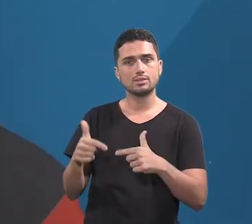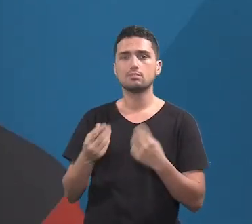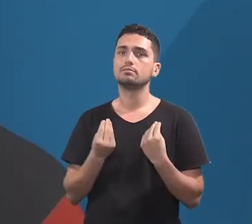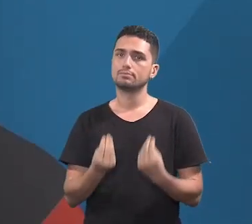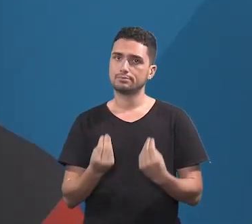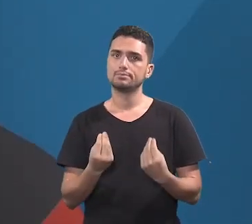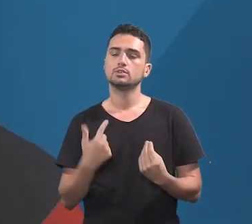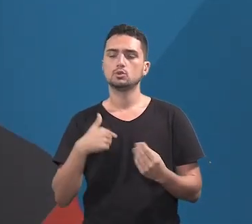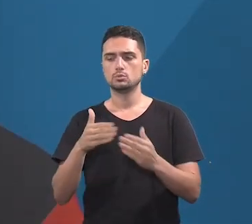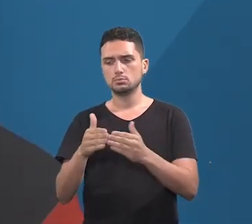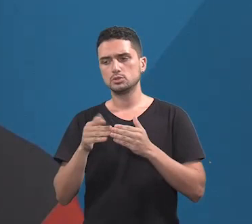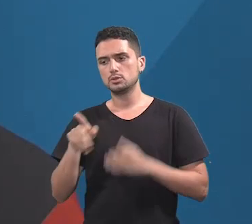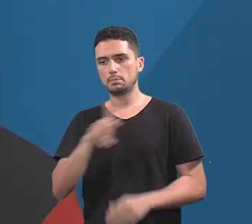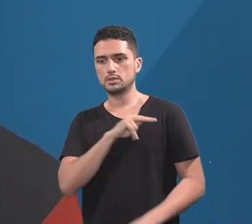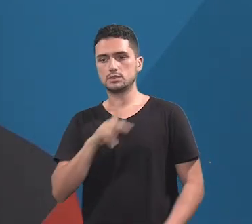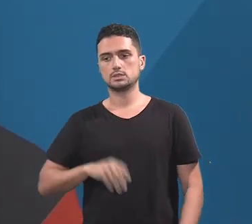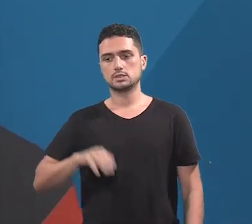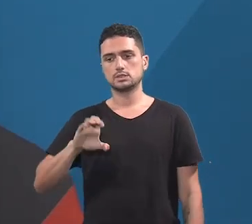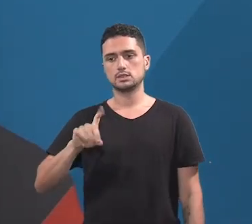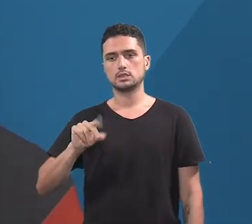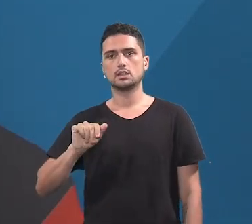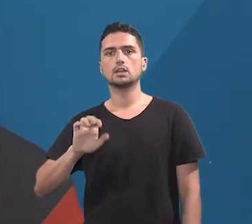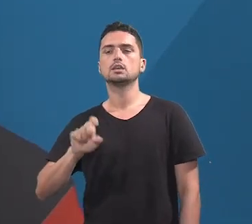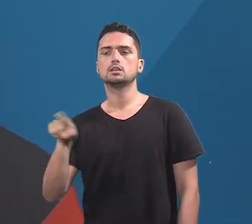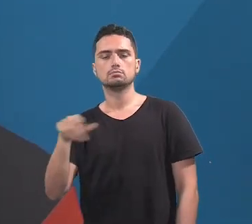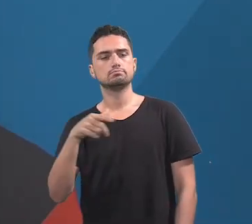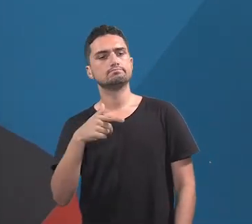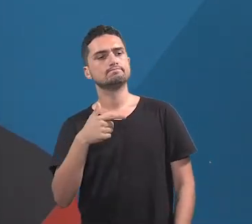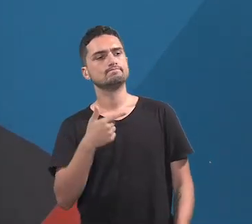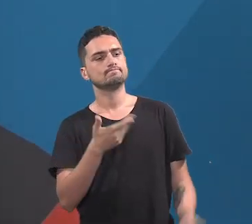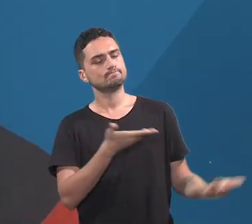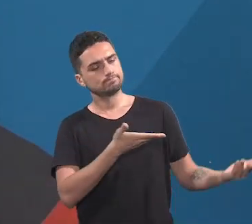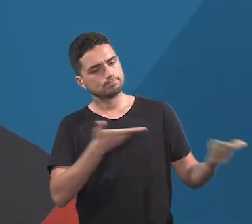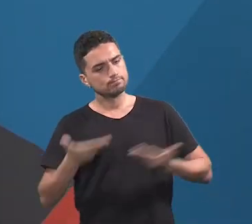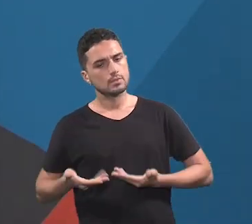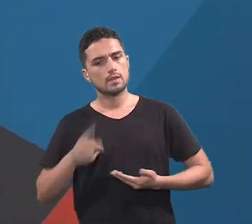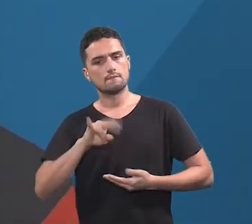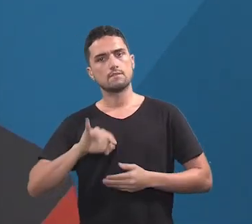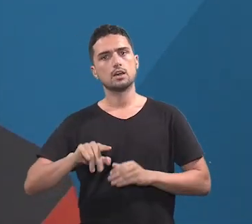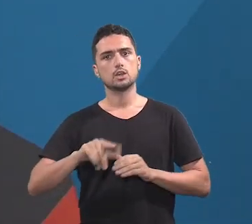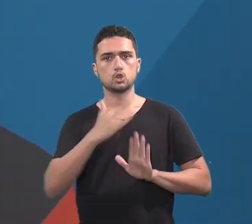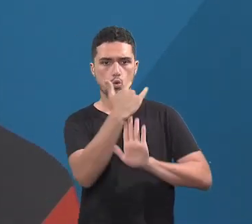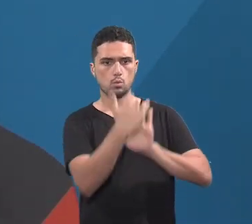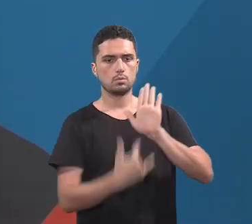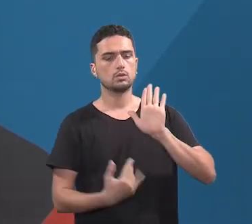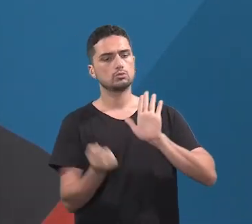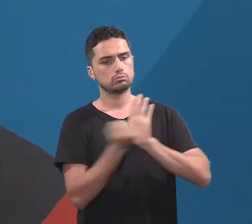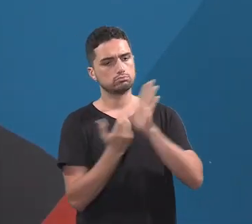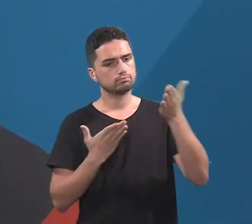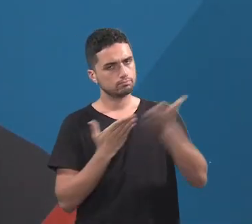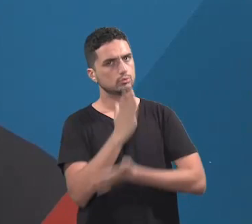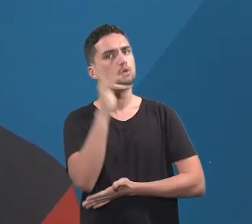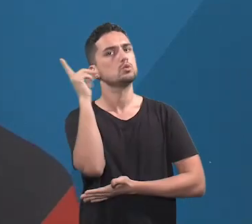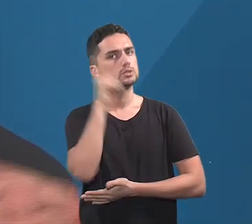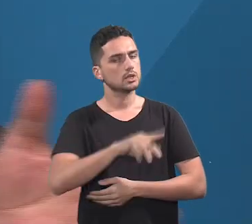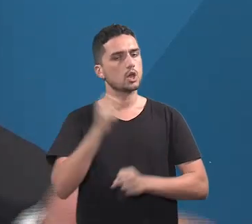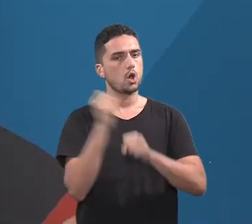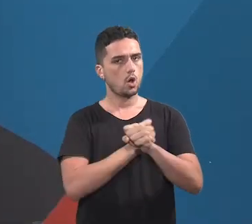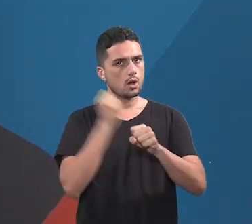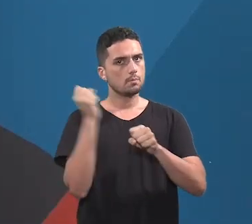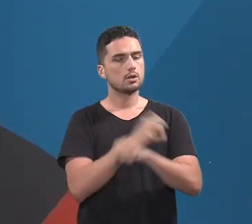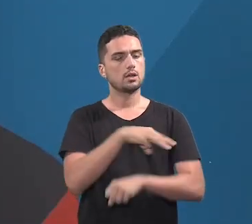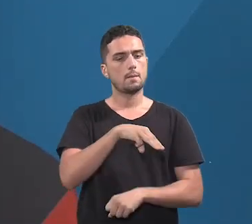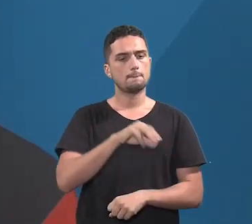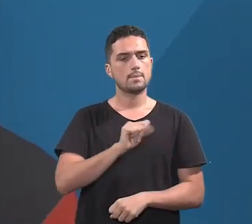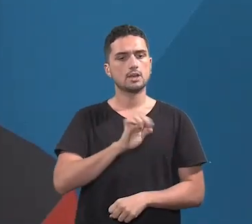presidente da SEDAI e ele atendeu. A vai ter agora a licitação da retomada das obras da SEDAI no município de Magé e a gente vai